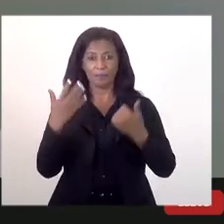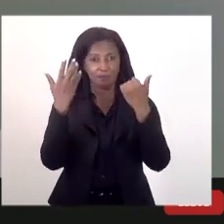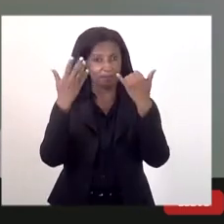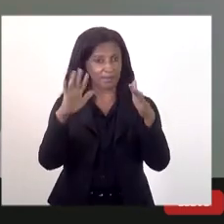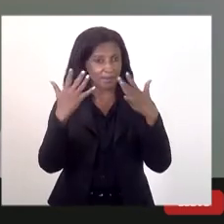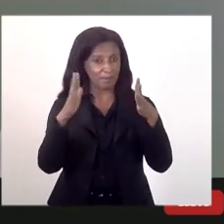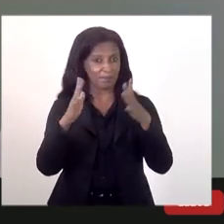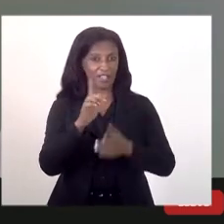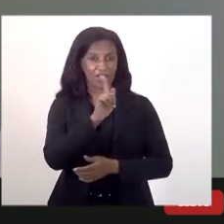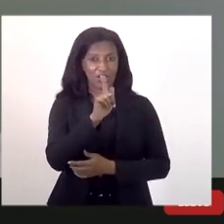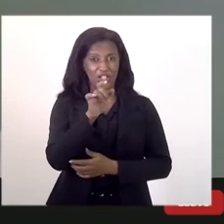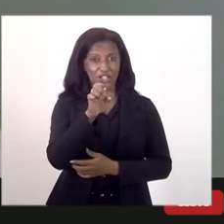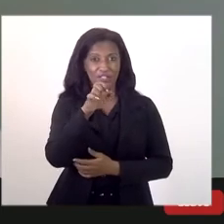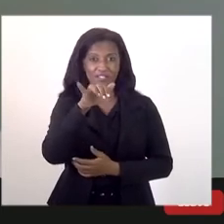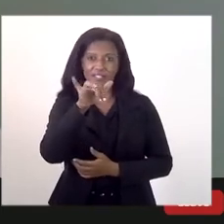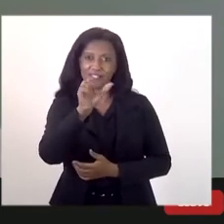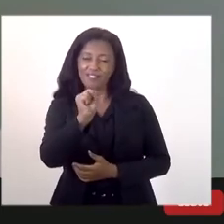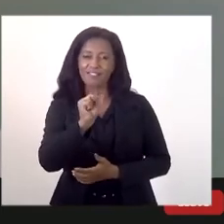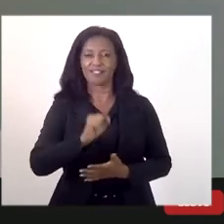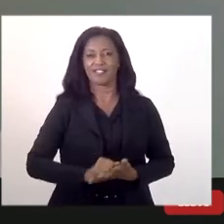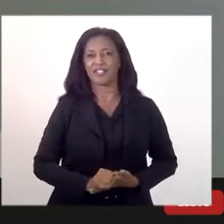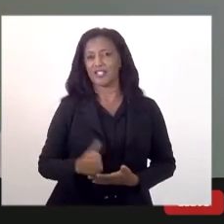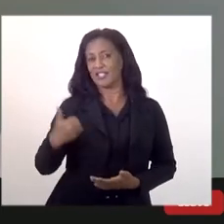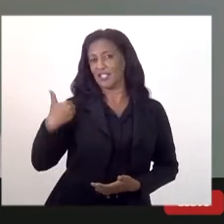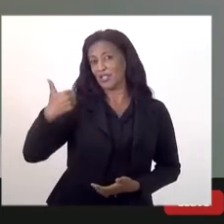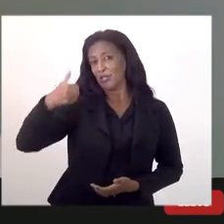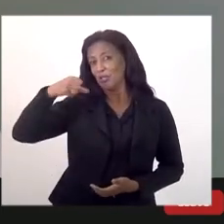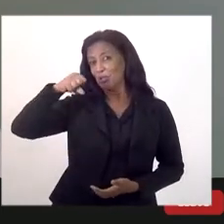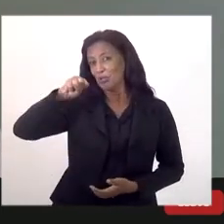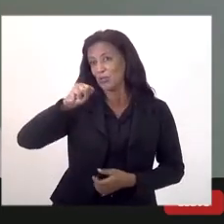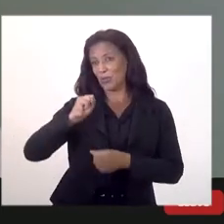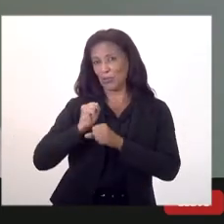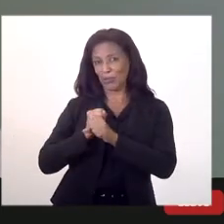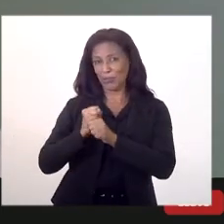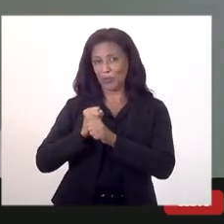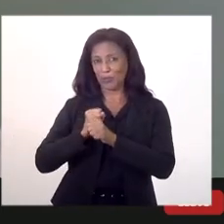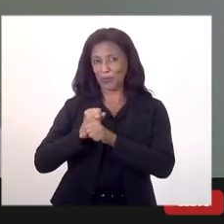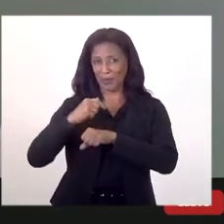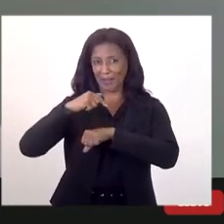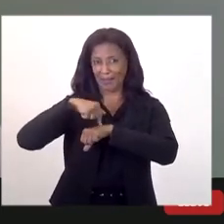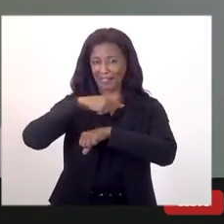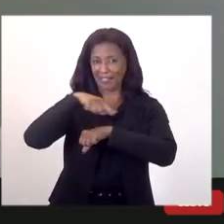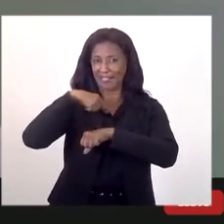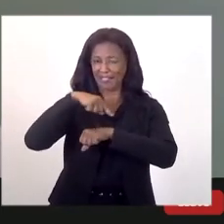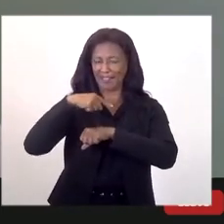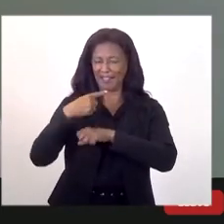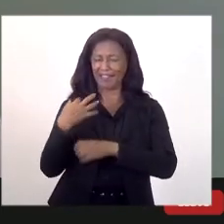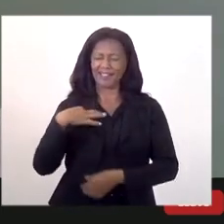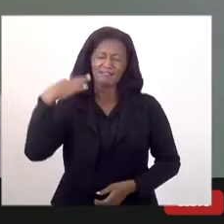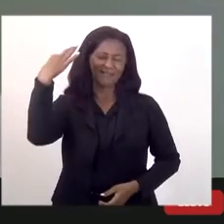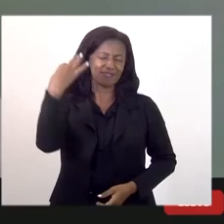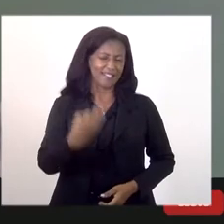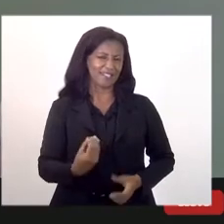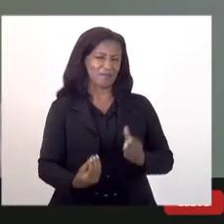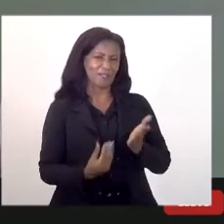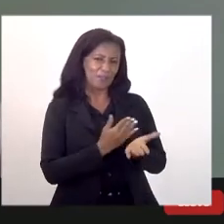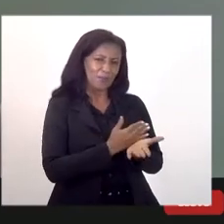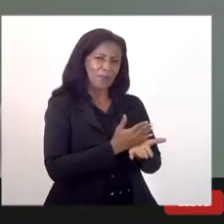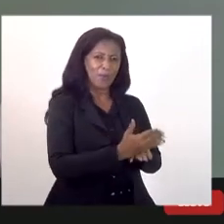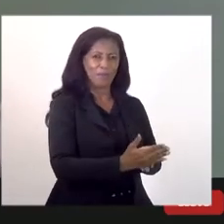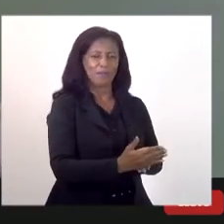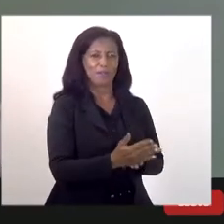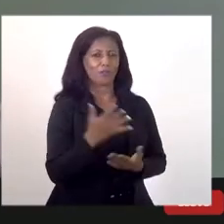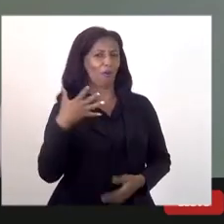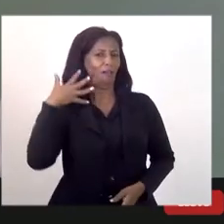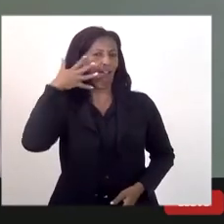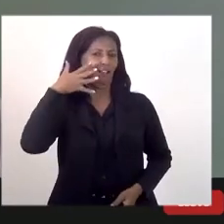a Geisa. Dezoito anos, ou seja, não está o tempo todo, mas tenho certeza desde quando você entrou, o fórum